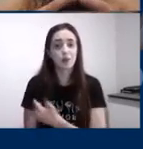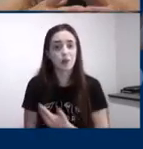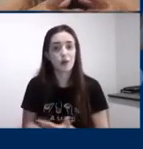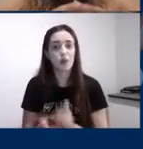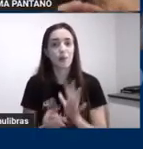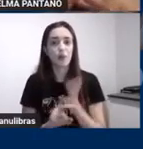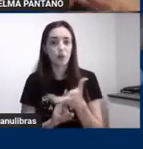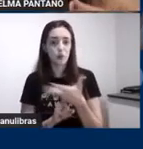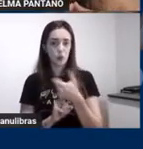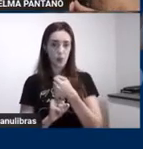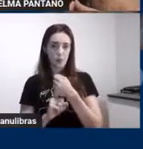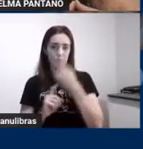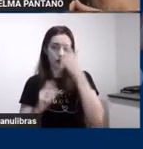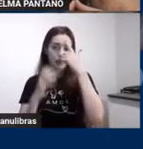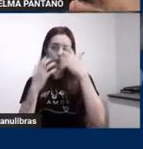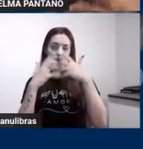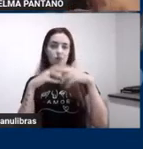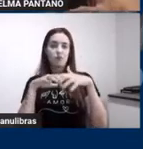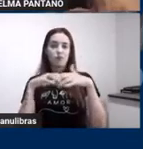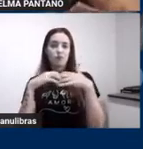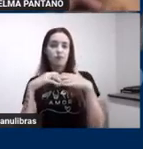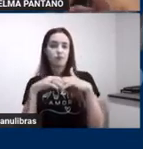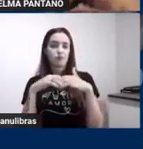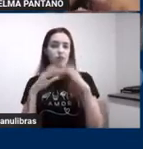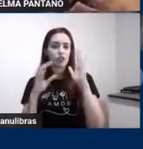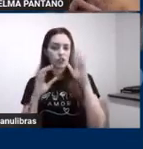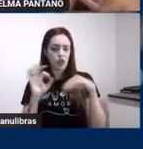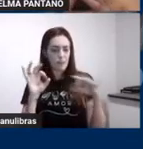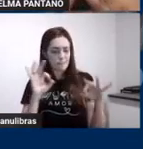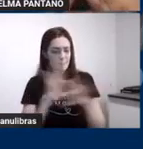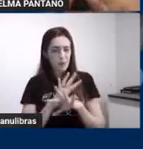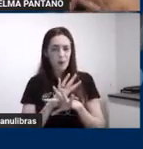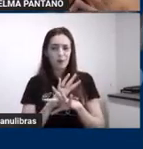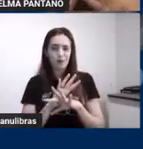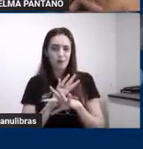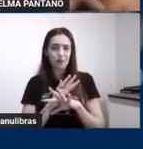planejamentos comportamentais complexos e aos 10 12 anos